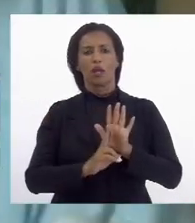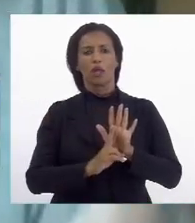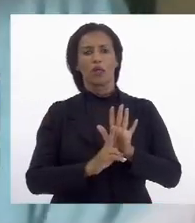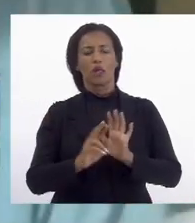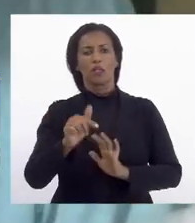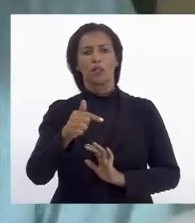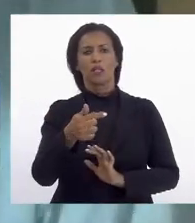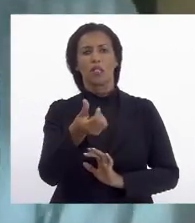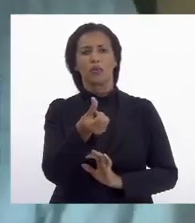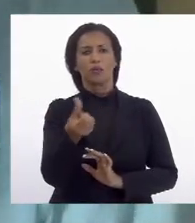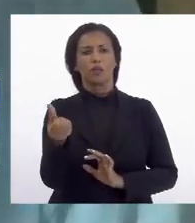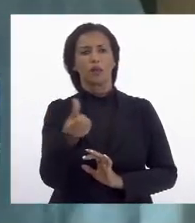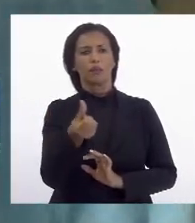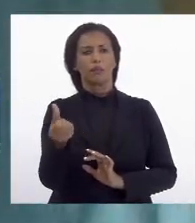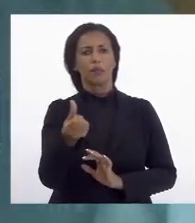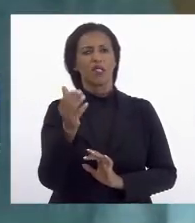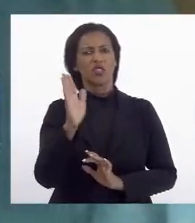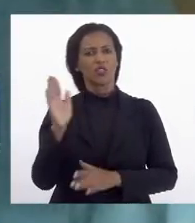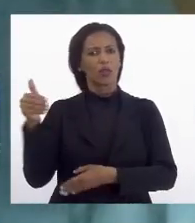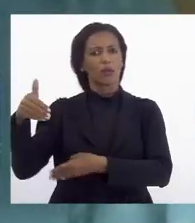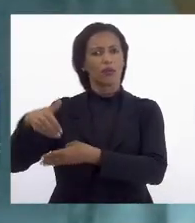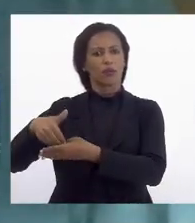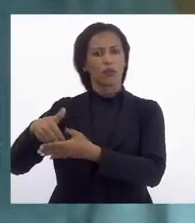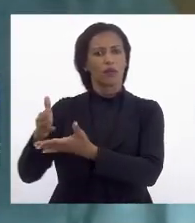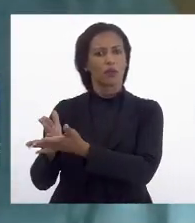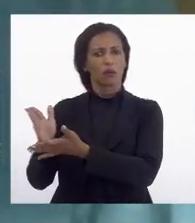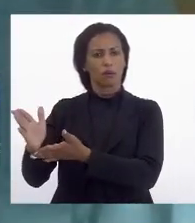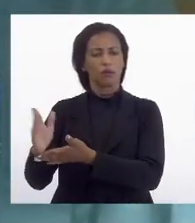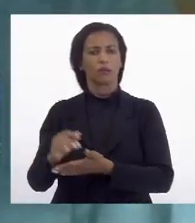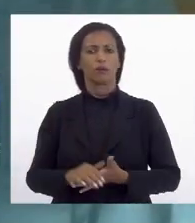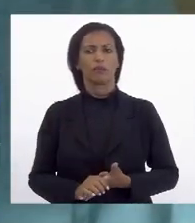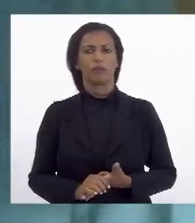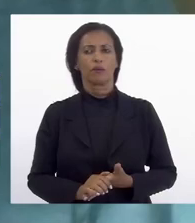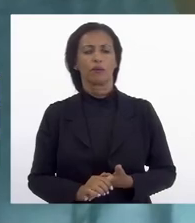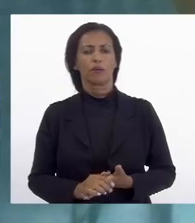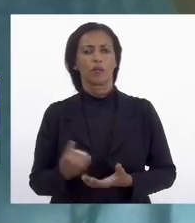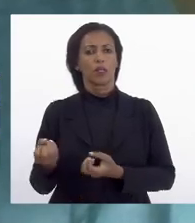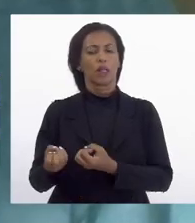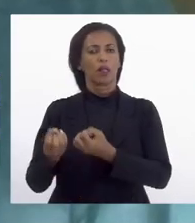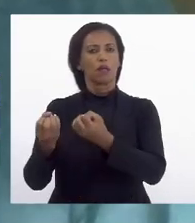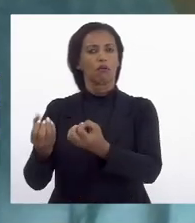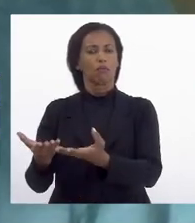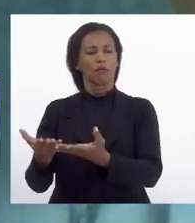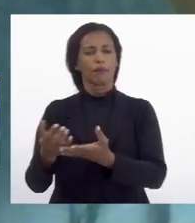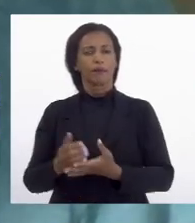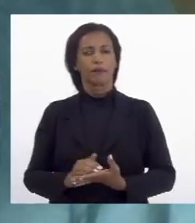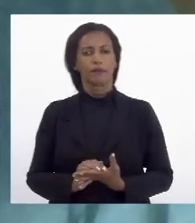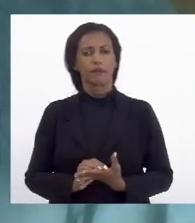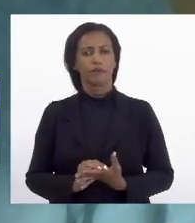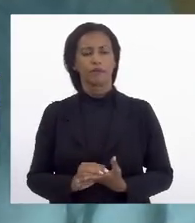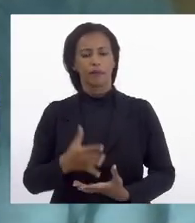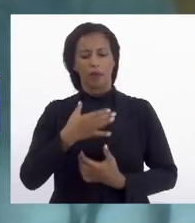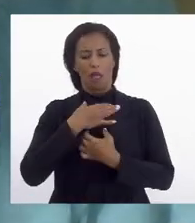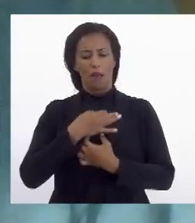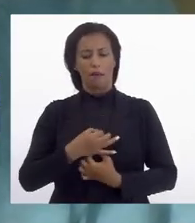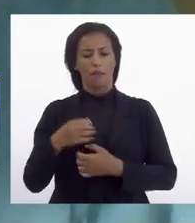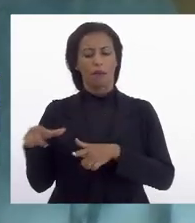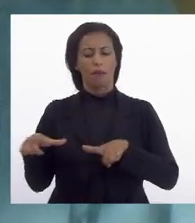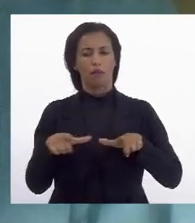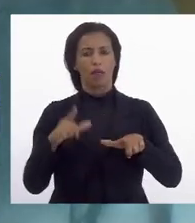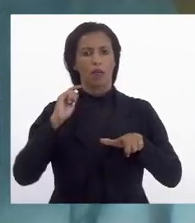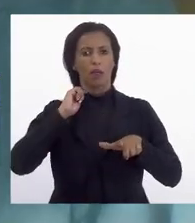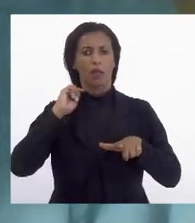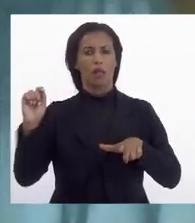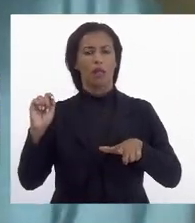766 que já foi votado e aprovado que concede a medalha tiradentes ao